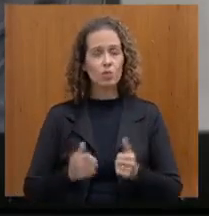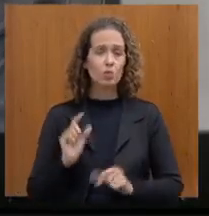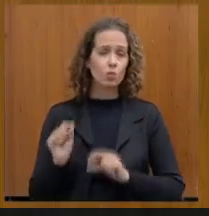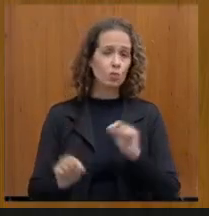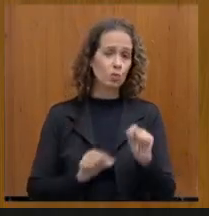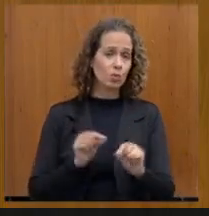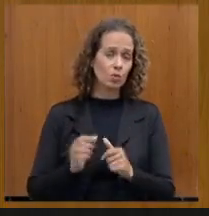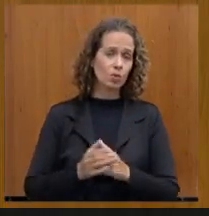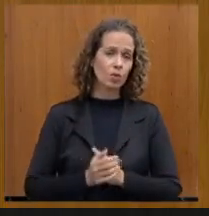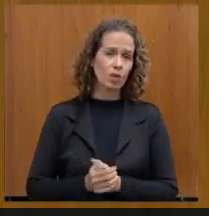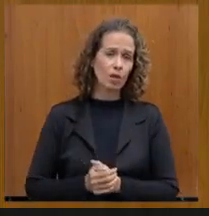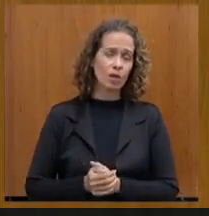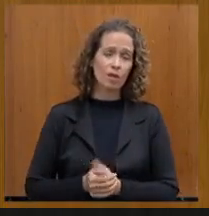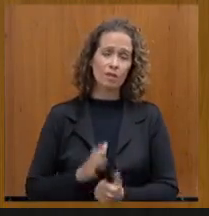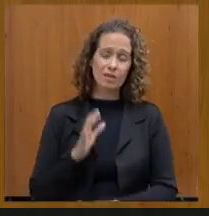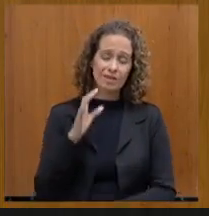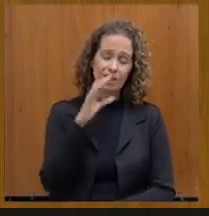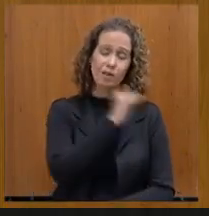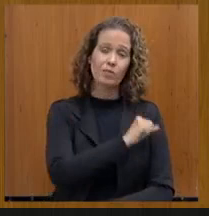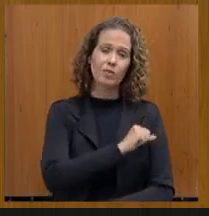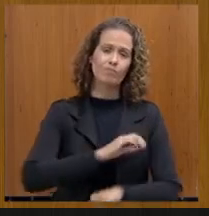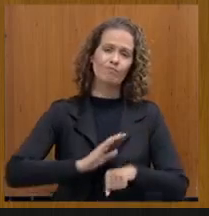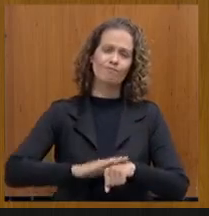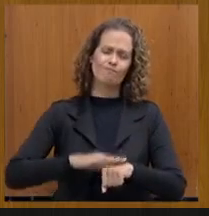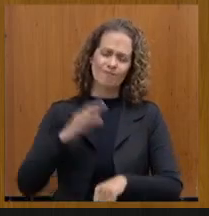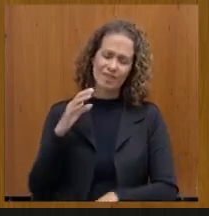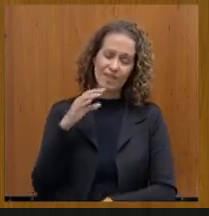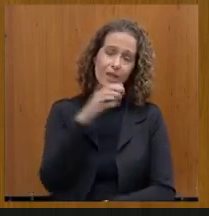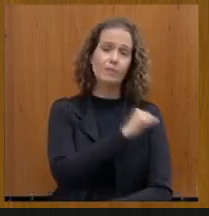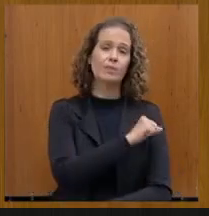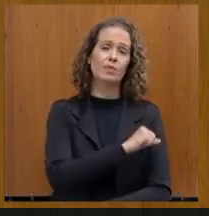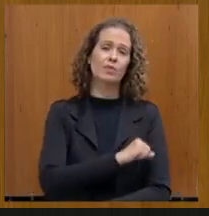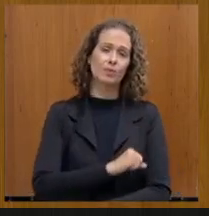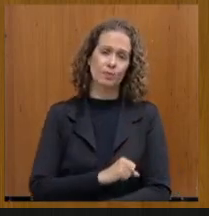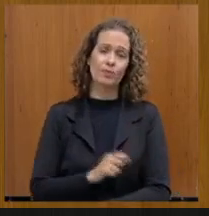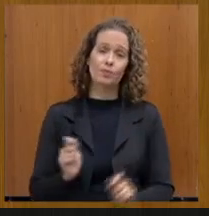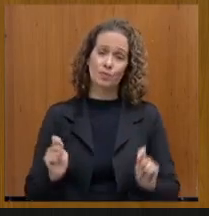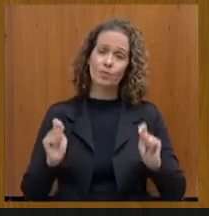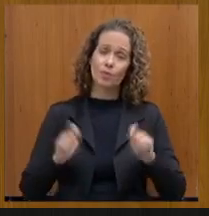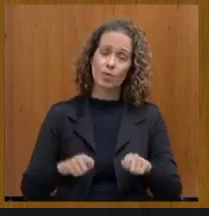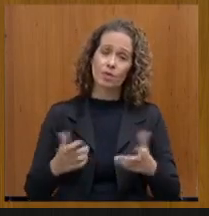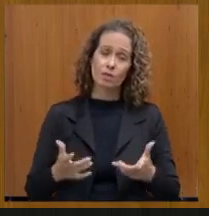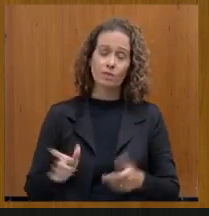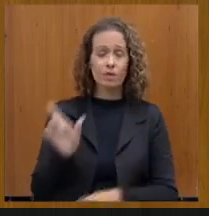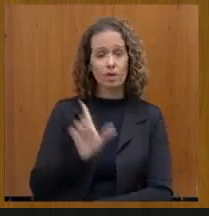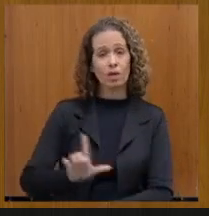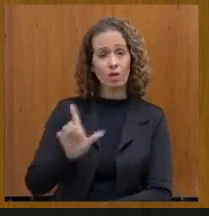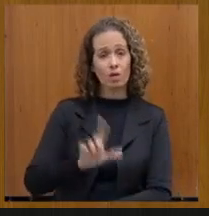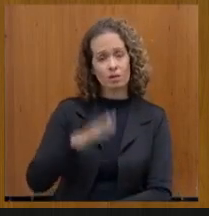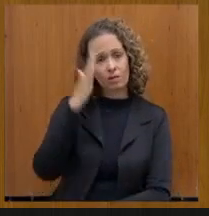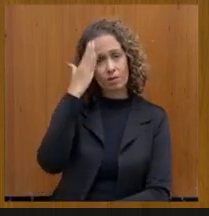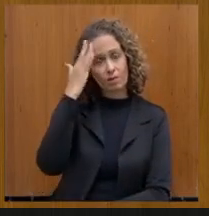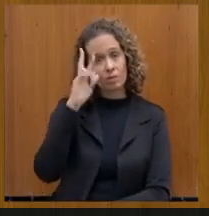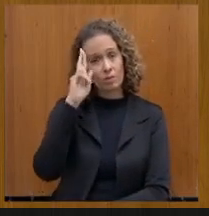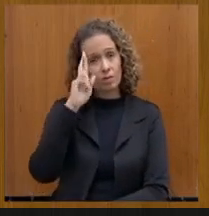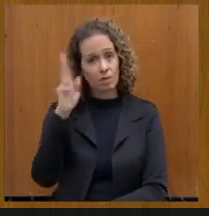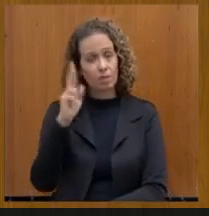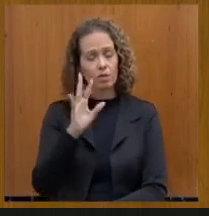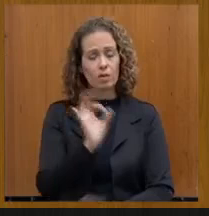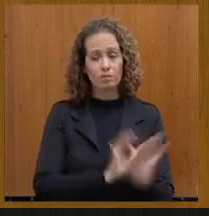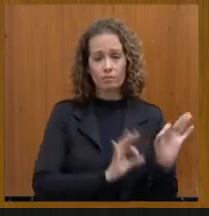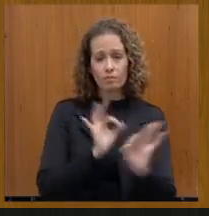agilizasse isso, se fosse possível, assim o mais rápido. É lógico que eu sei que o senhor é que faz essa álgebra